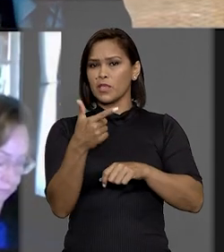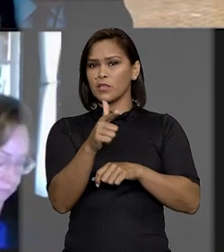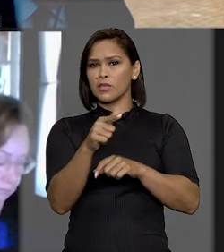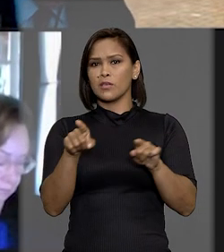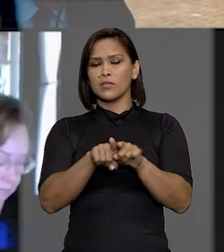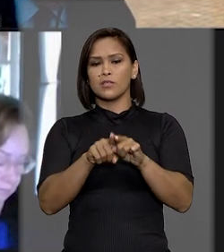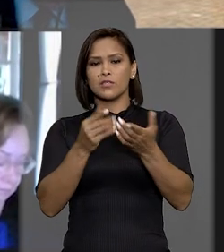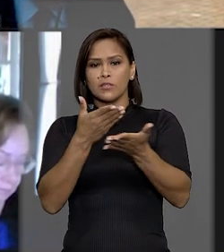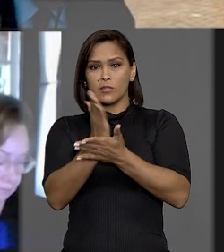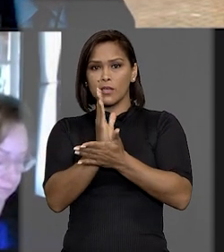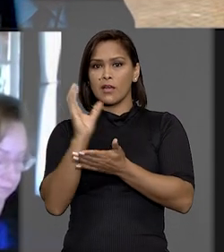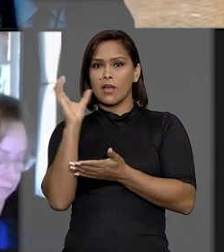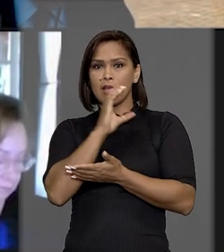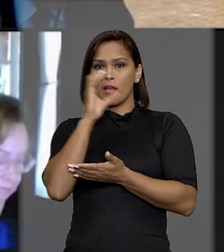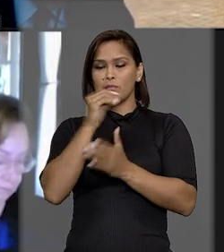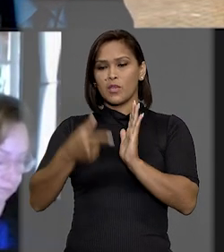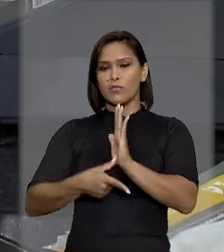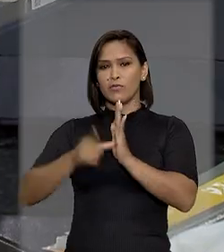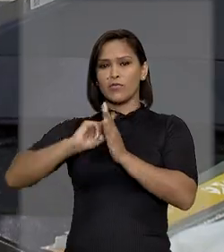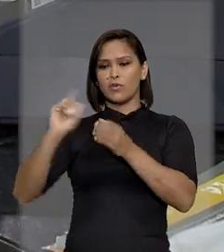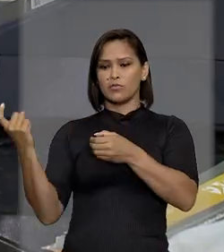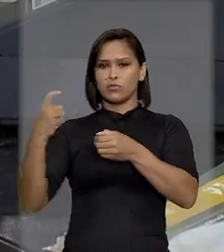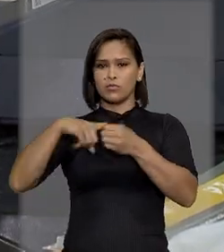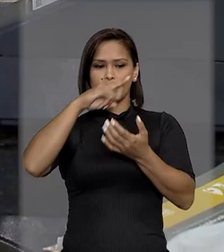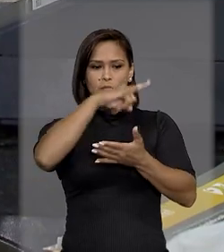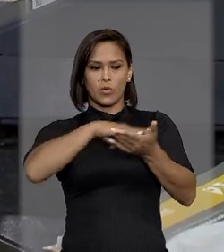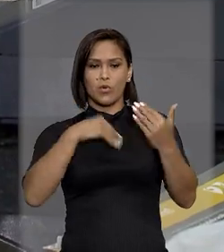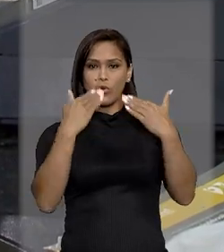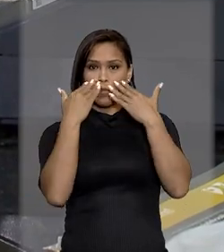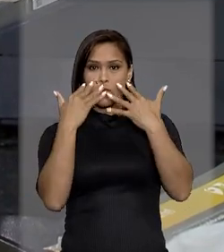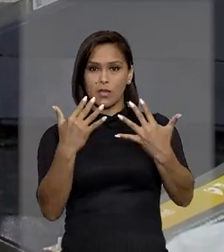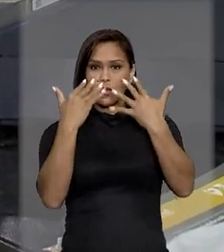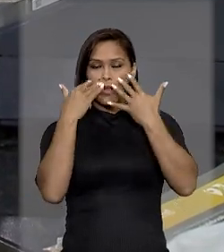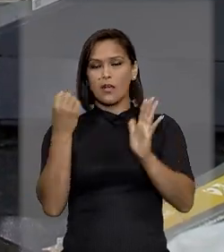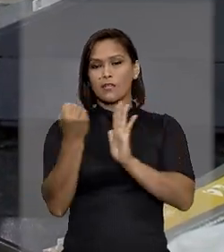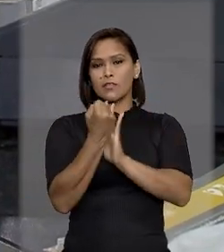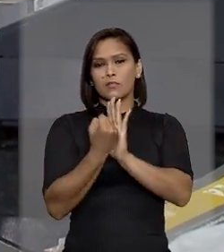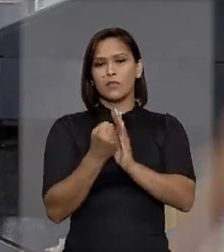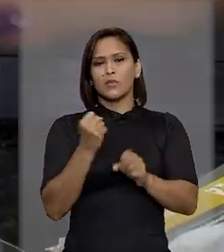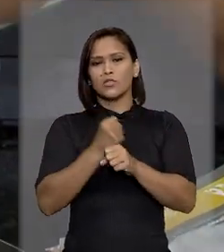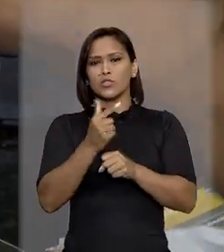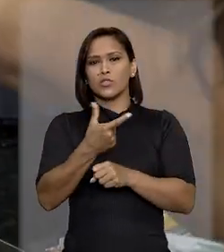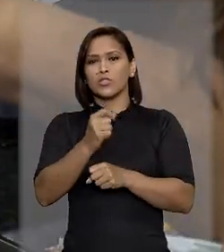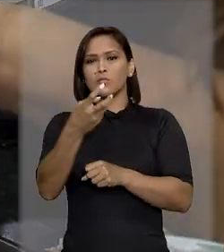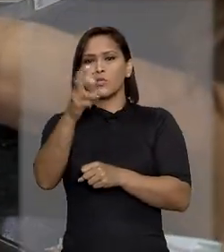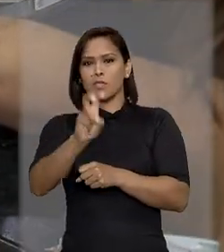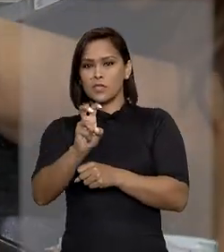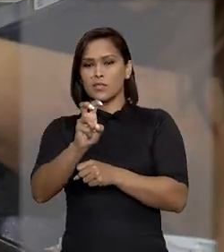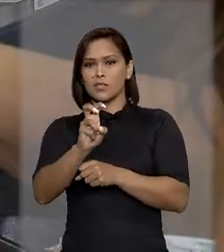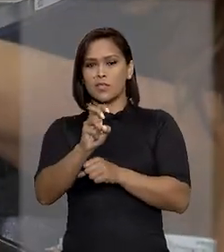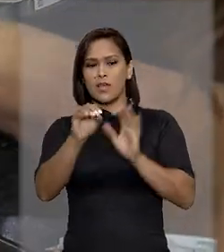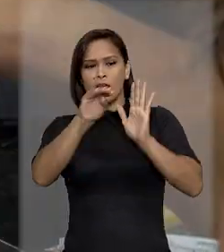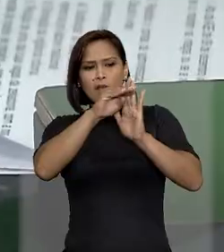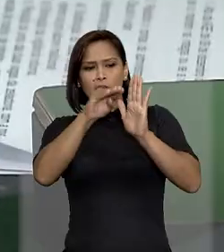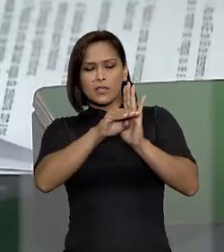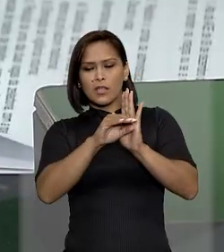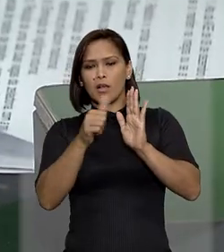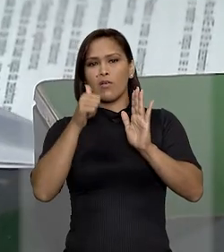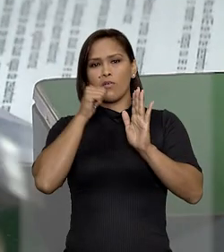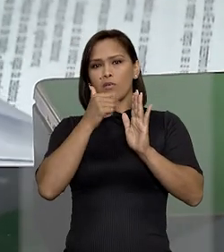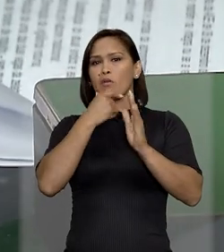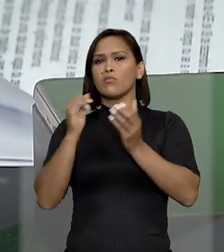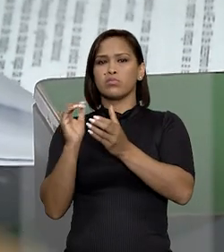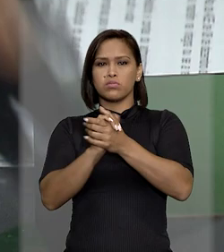a impossibilidade de se dar eficácia retroativa a uma escritura pública firmada em 2015, por meio da qual os então